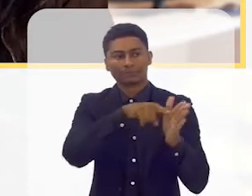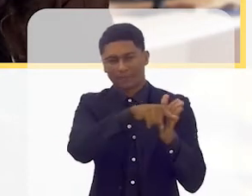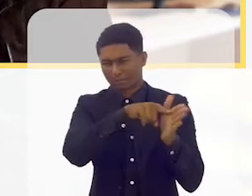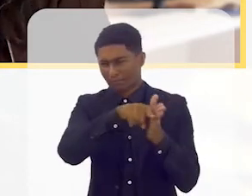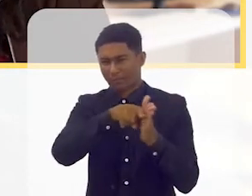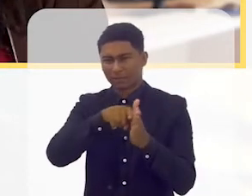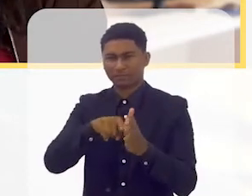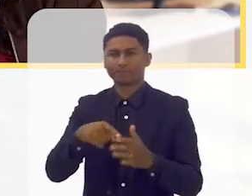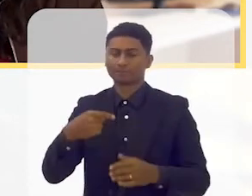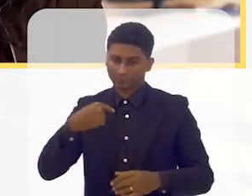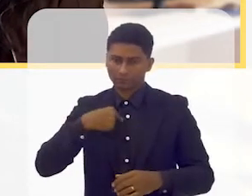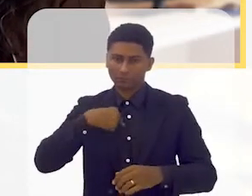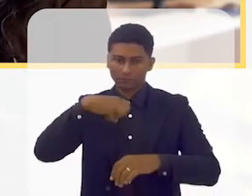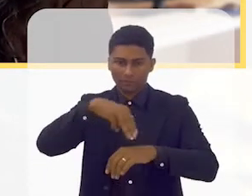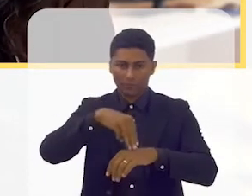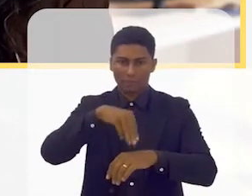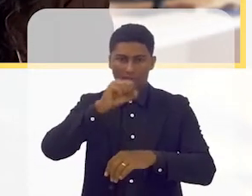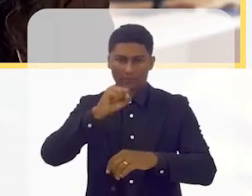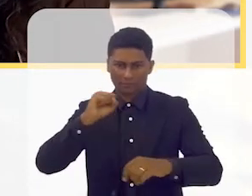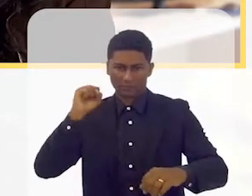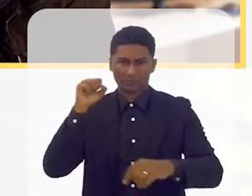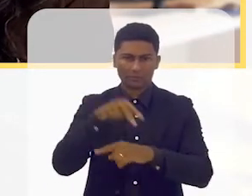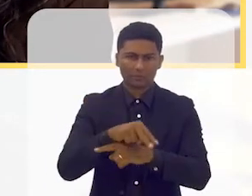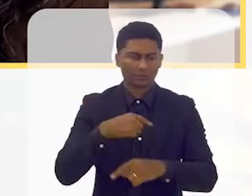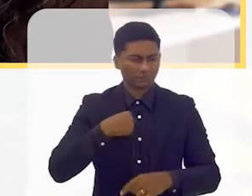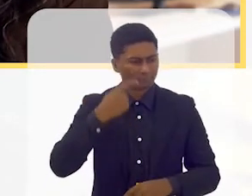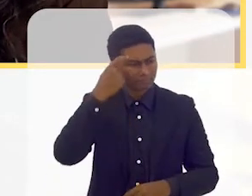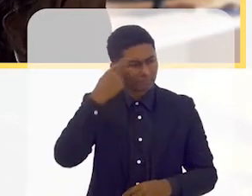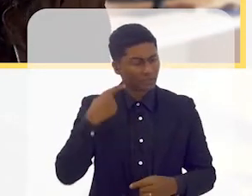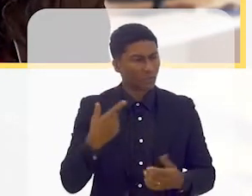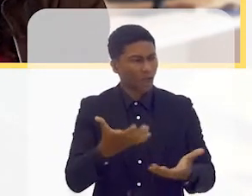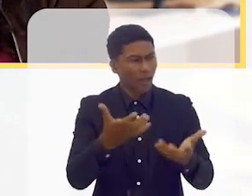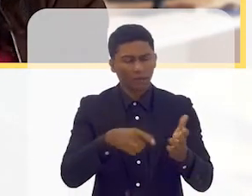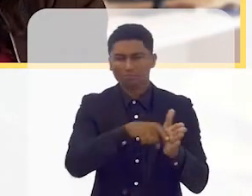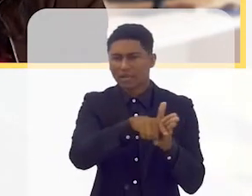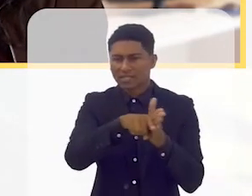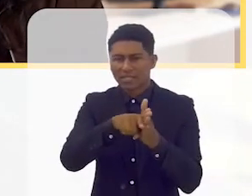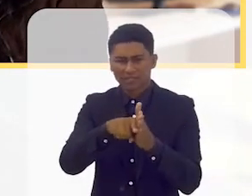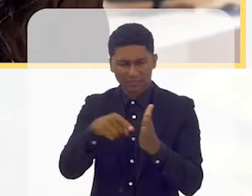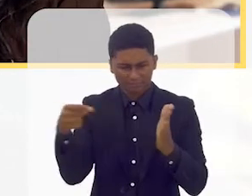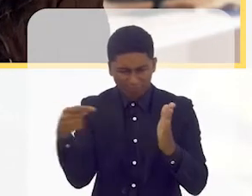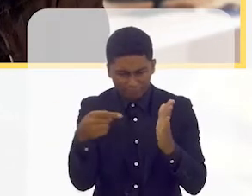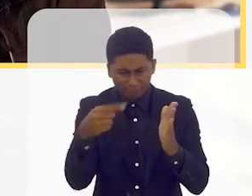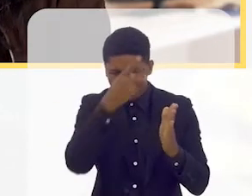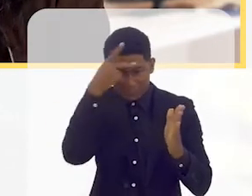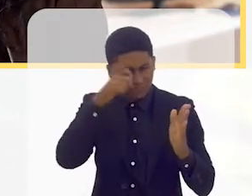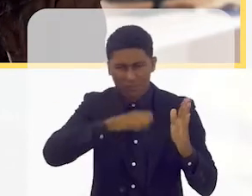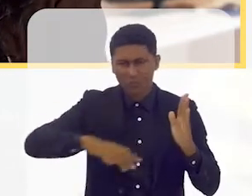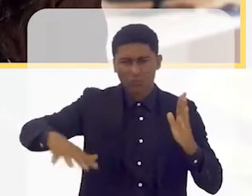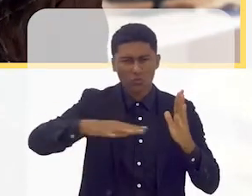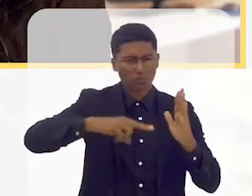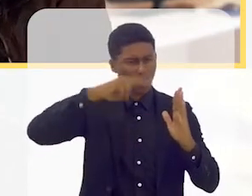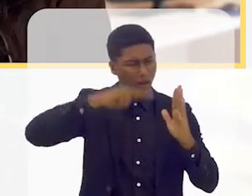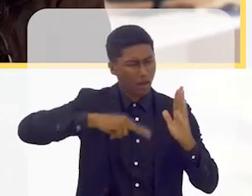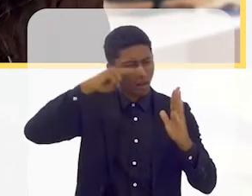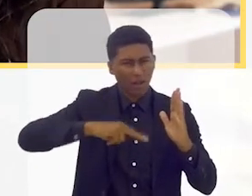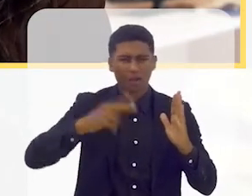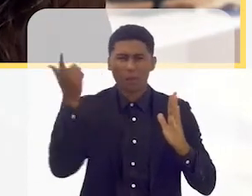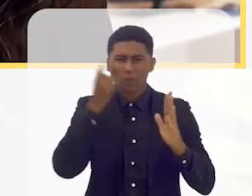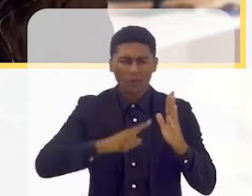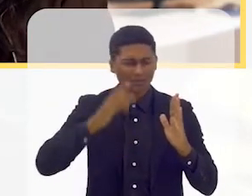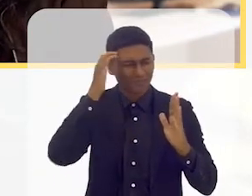pesquisa, quando eu entrei no mestrado, falei, gente, eu quero fazer uma pesquisa que as pessoas consigam ler, consigam ter acesso, consigam